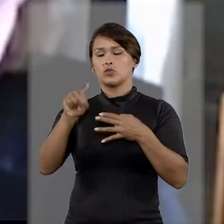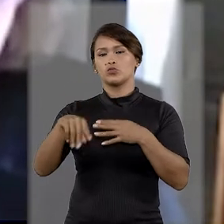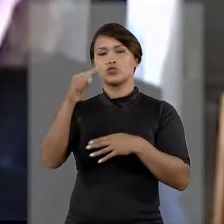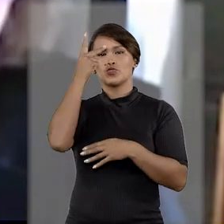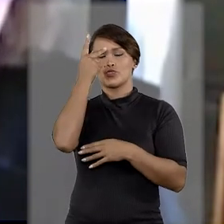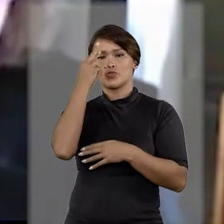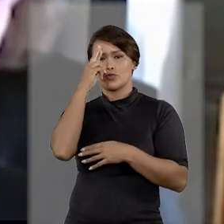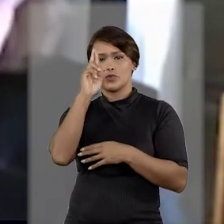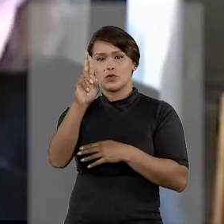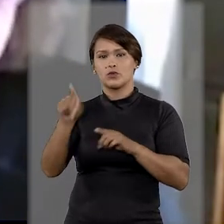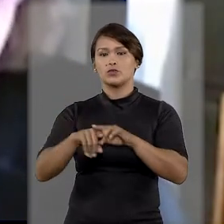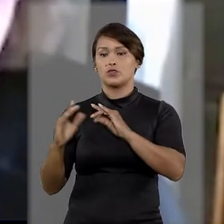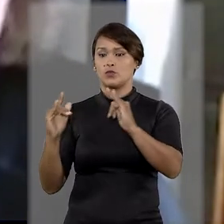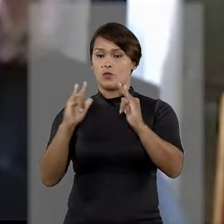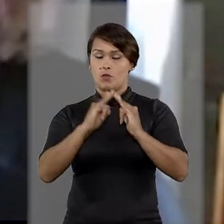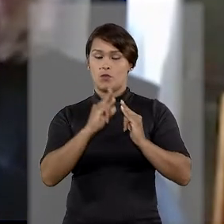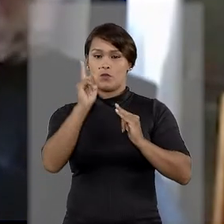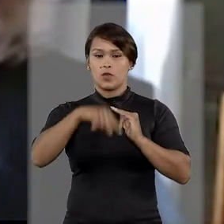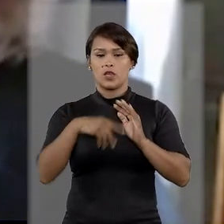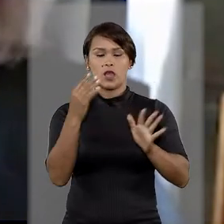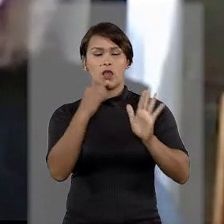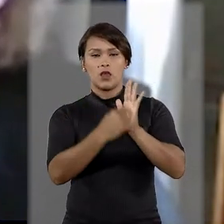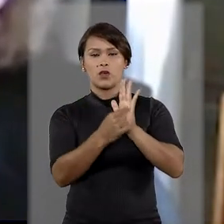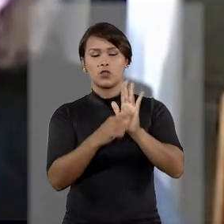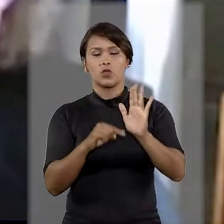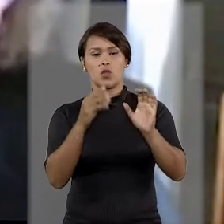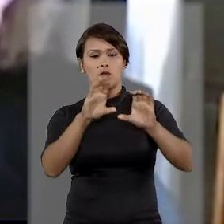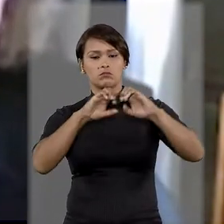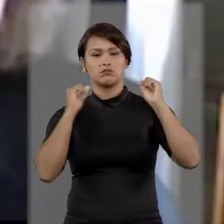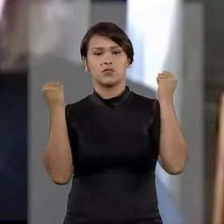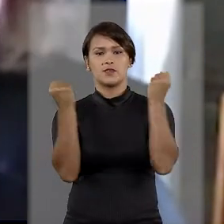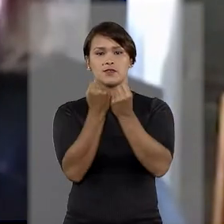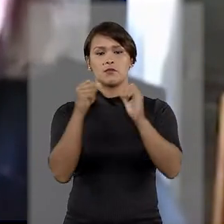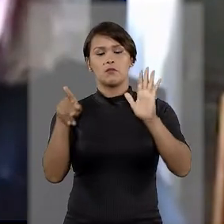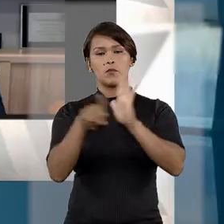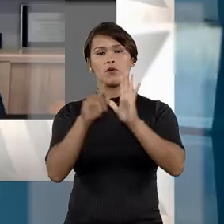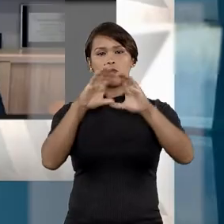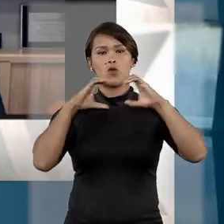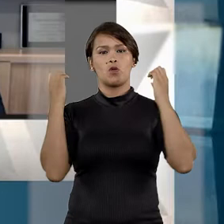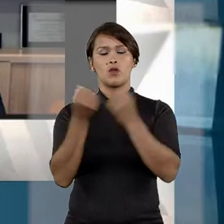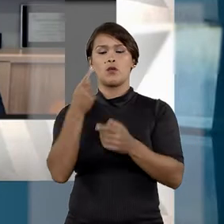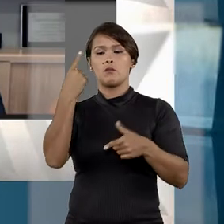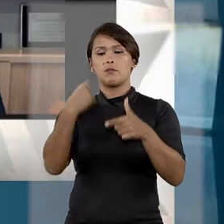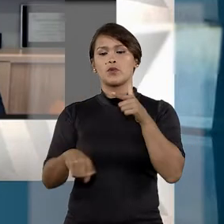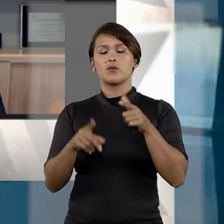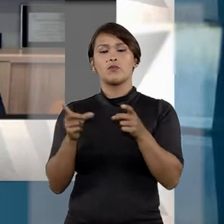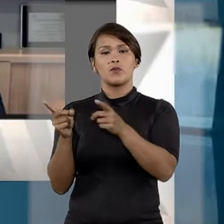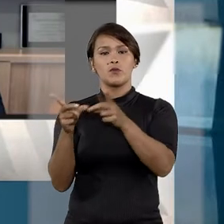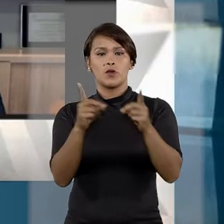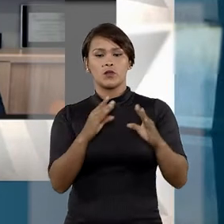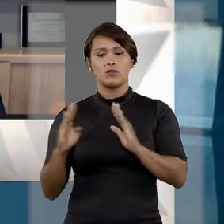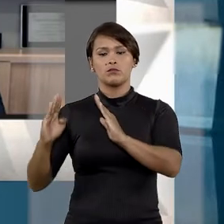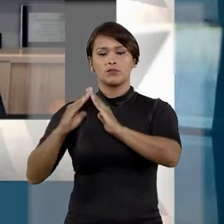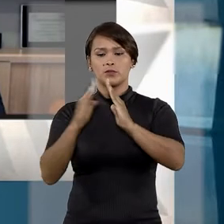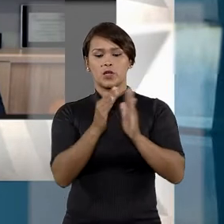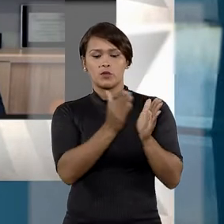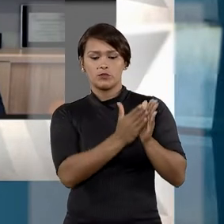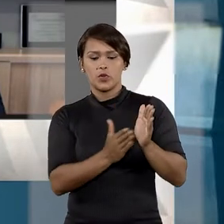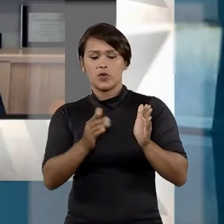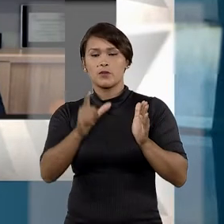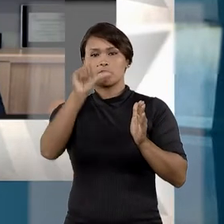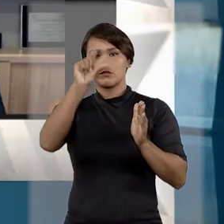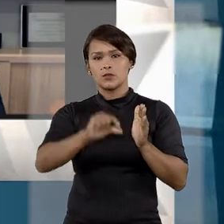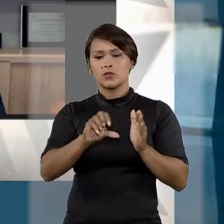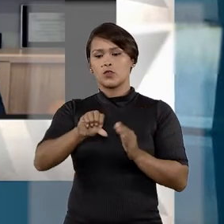proprietário de imóvel que pretendia anular a decisão de assembleia do condomínio que proibiu a locação das unidades por